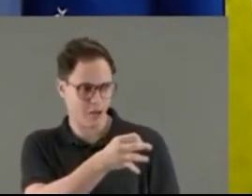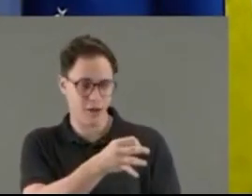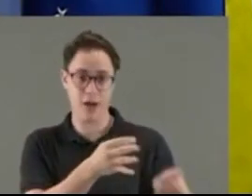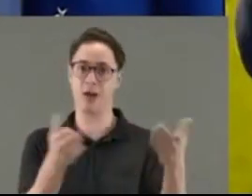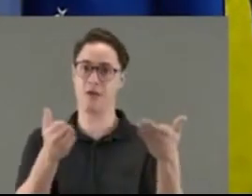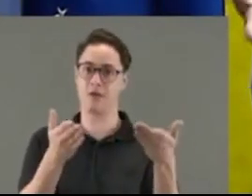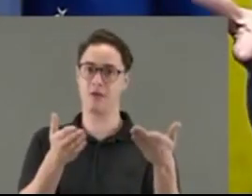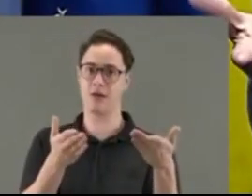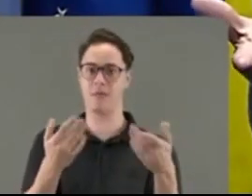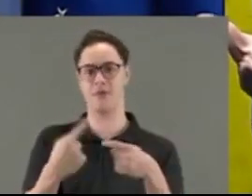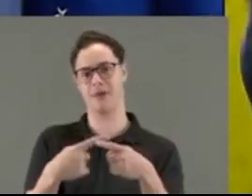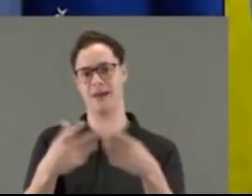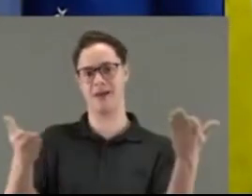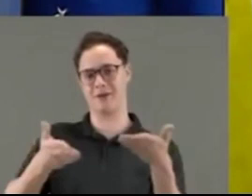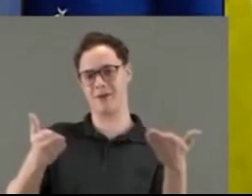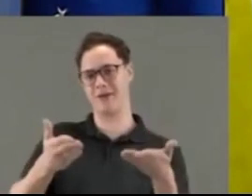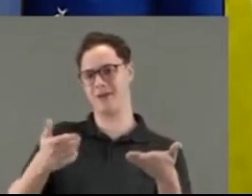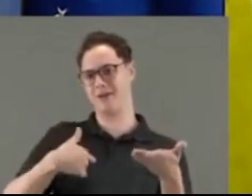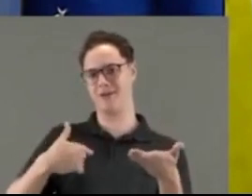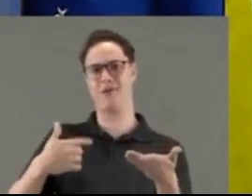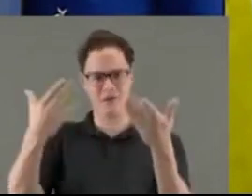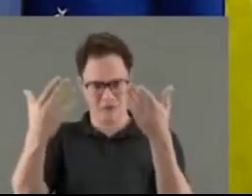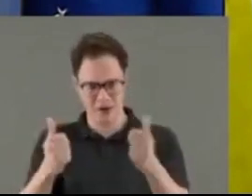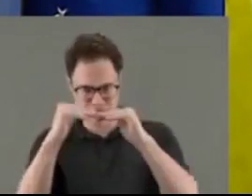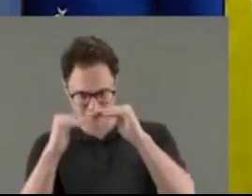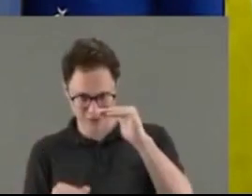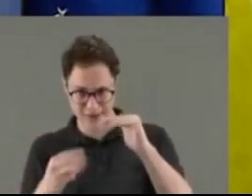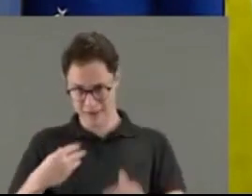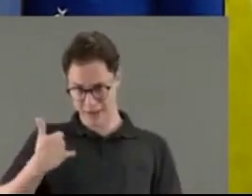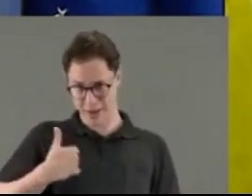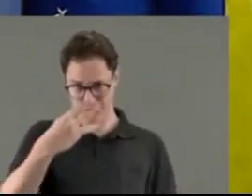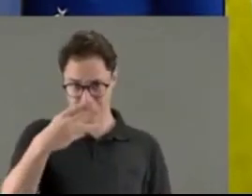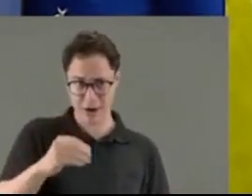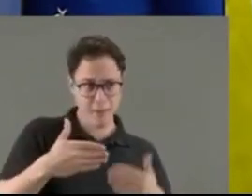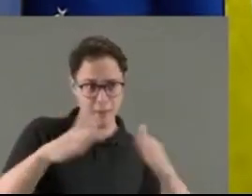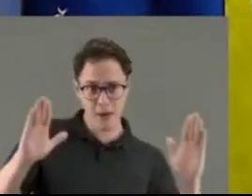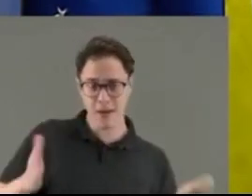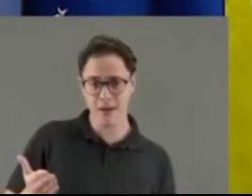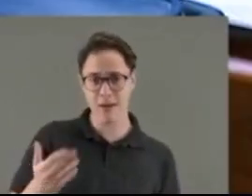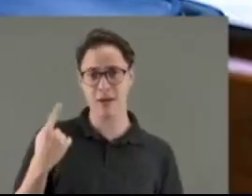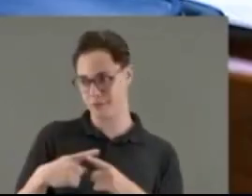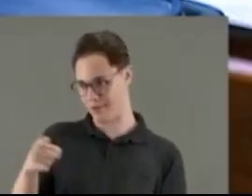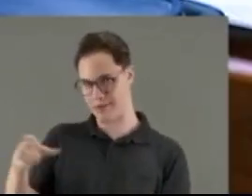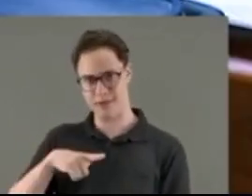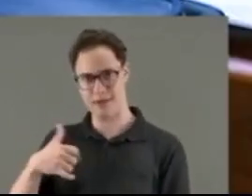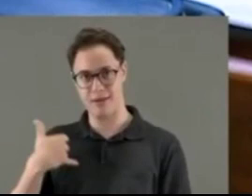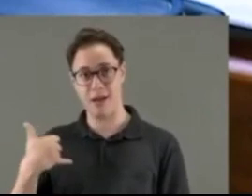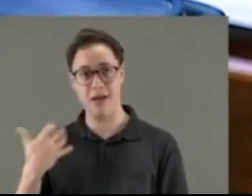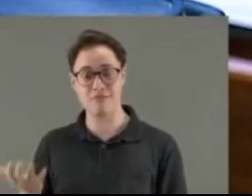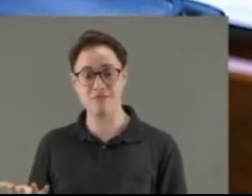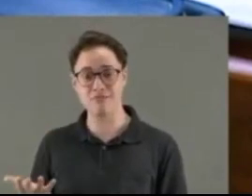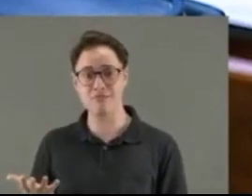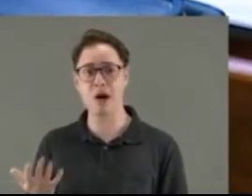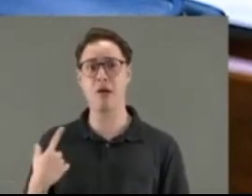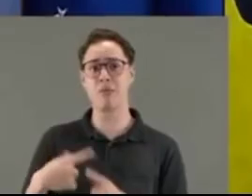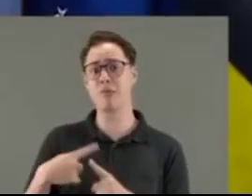Agora, a geração Caleb, não é? Então, vamos passar para presidente também para 30 anos, porque o Nicolas tem idade. Por que